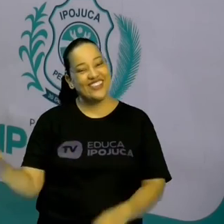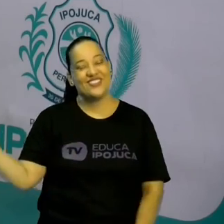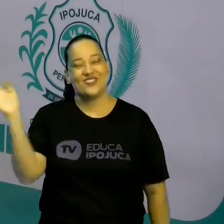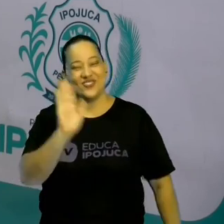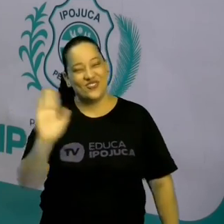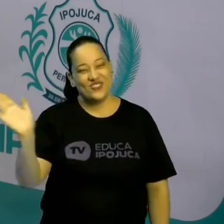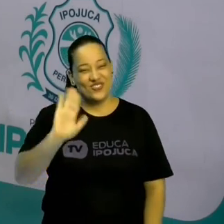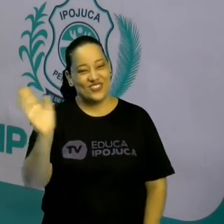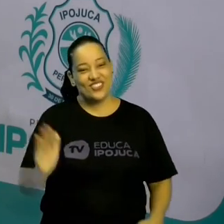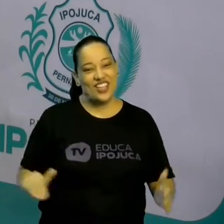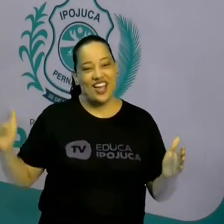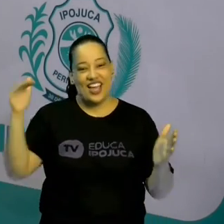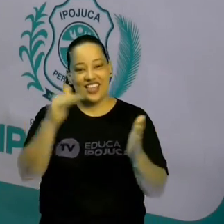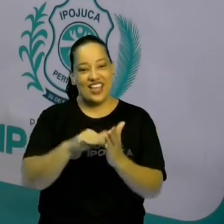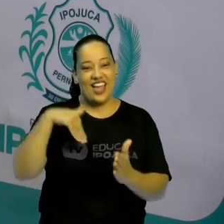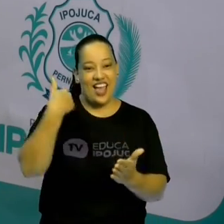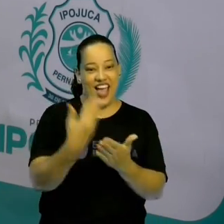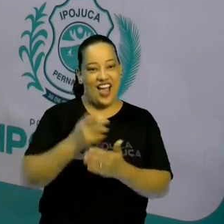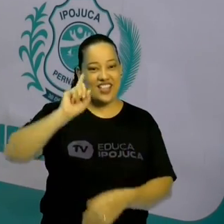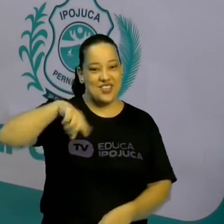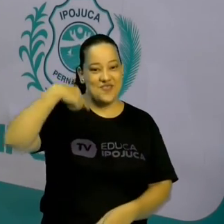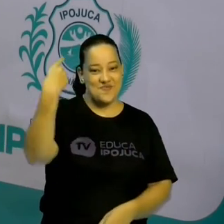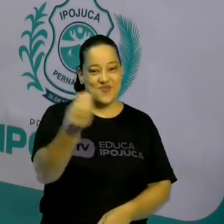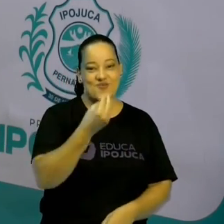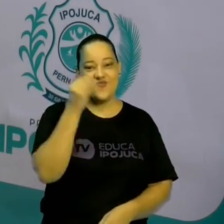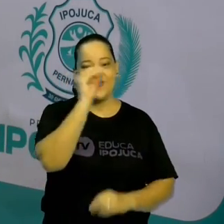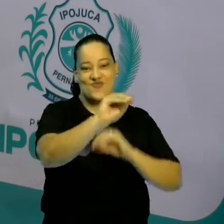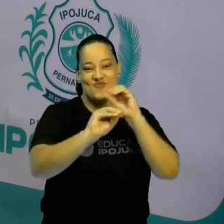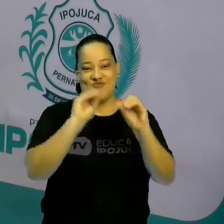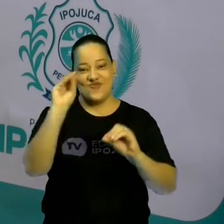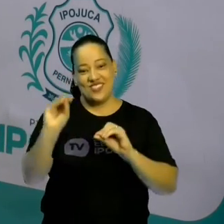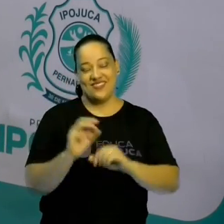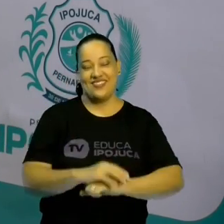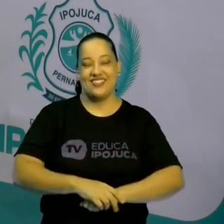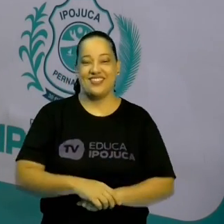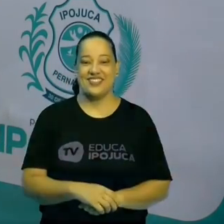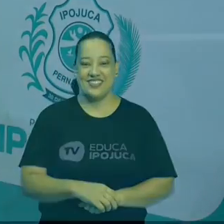pra vocês. Até a próxima aula. Beijo no coração. tchau.